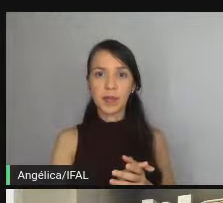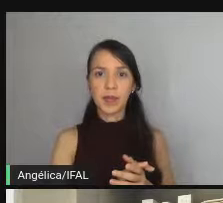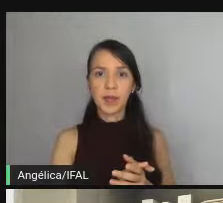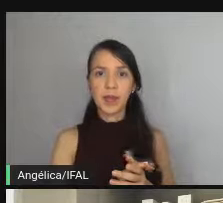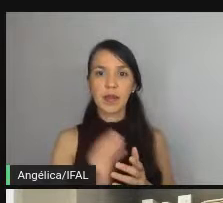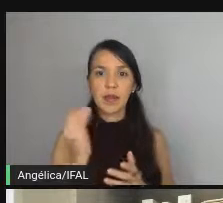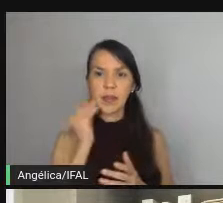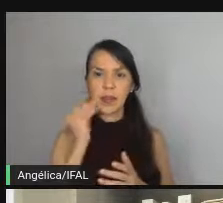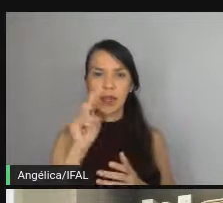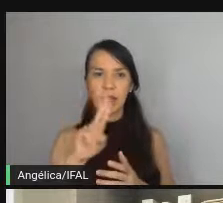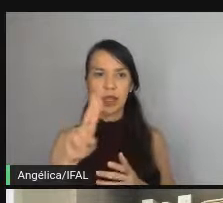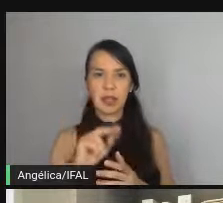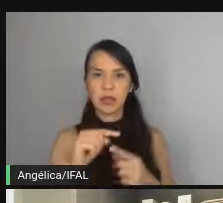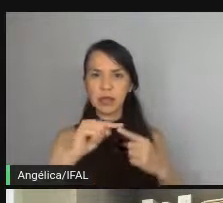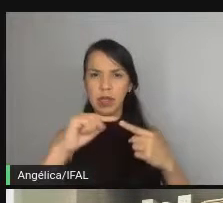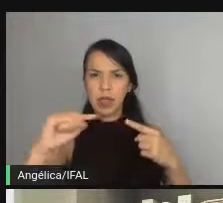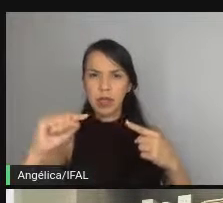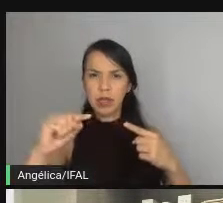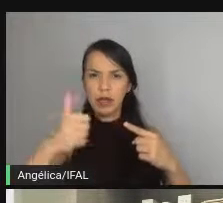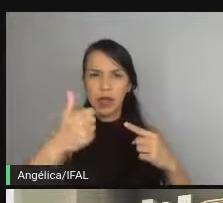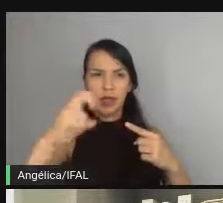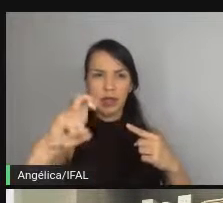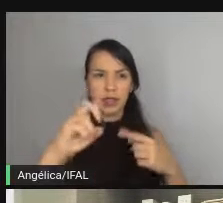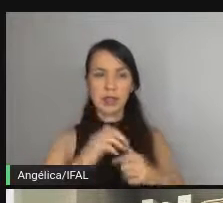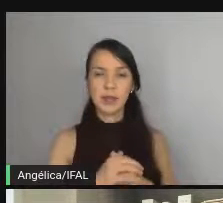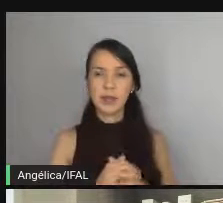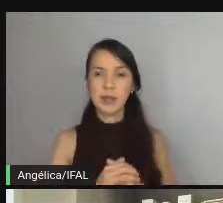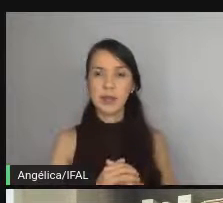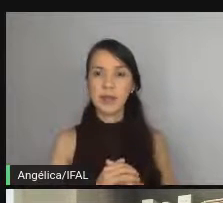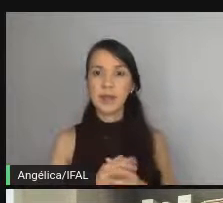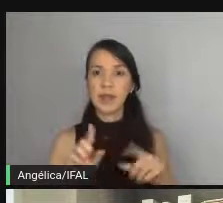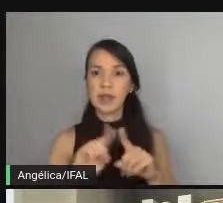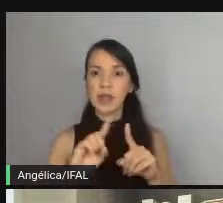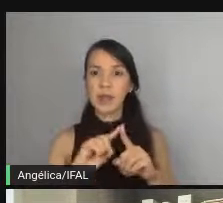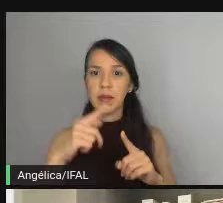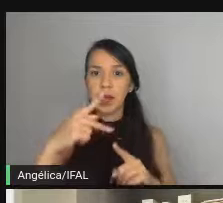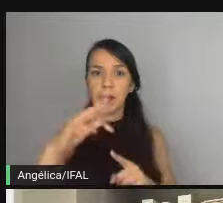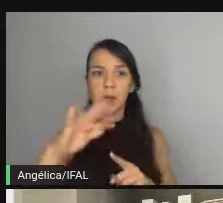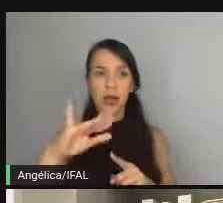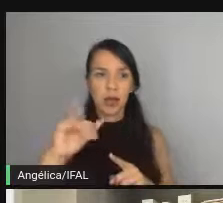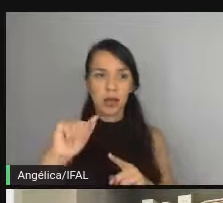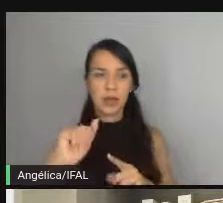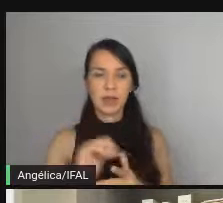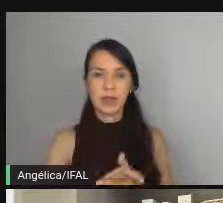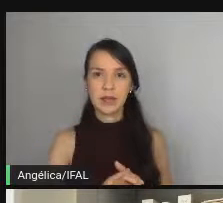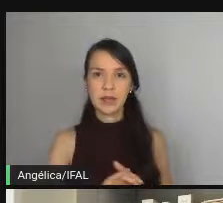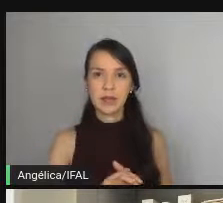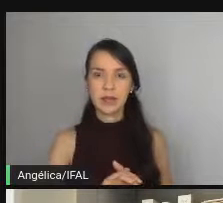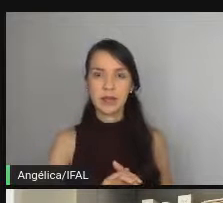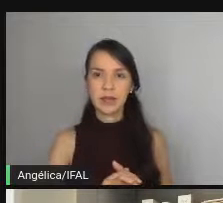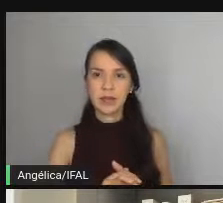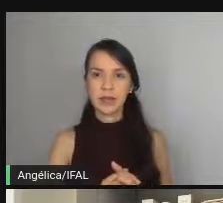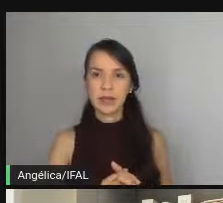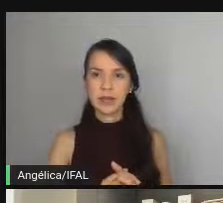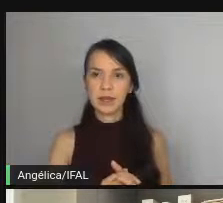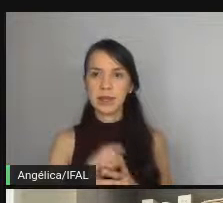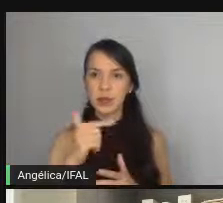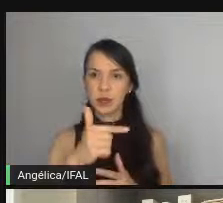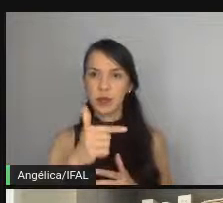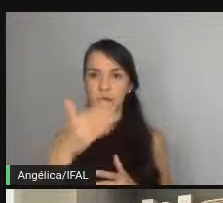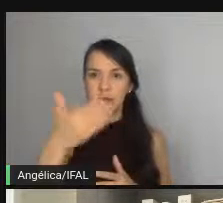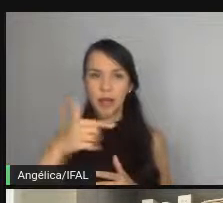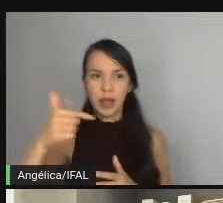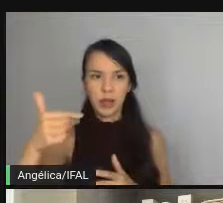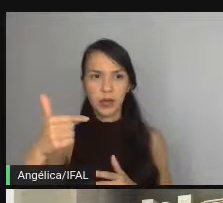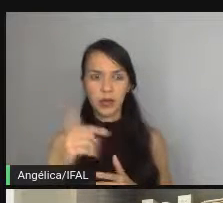teste aqui ok vamos chamar potência e aí beleza dois dois não é isso